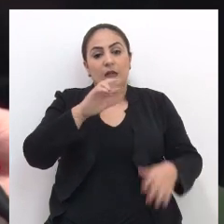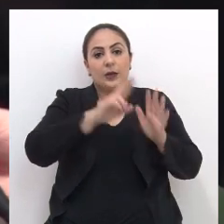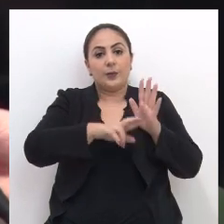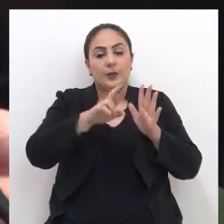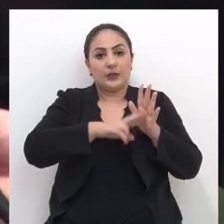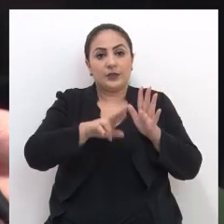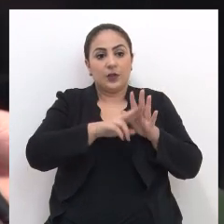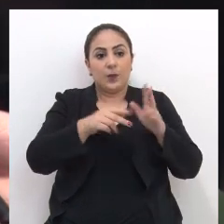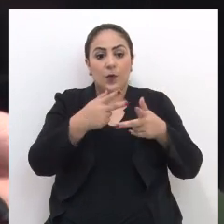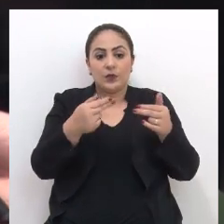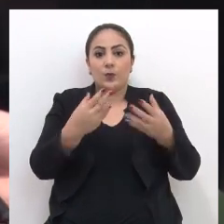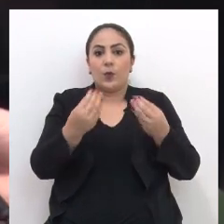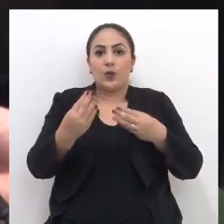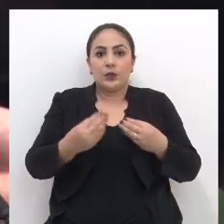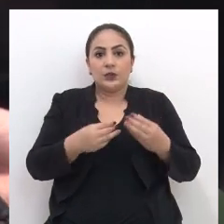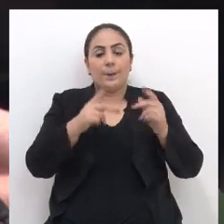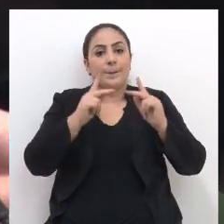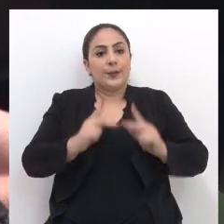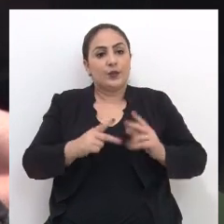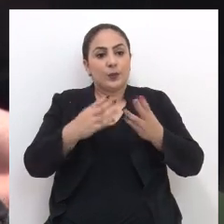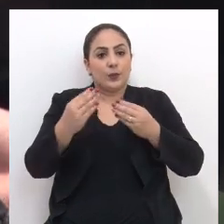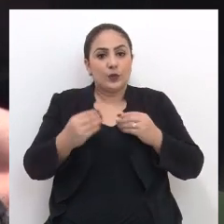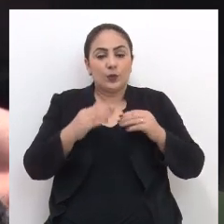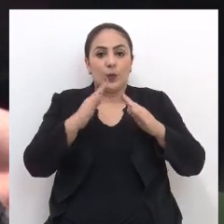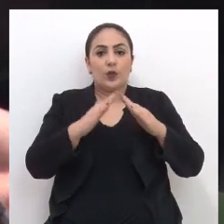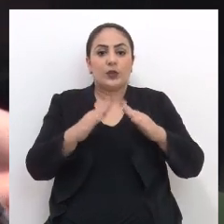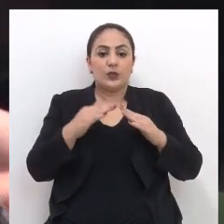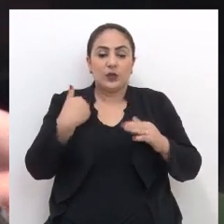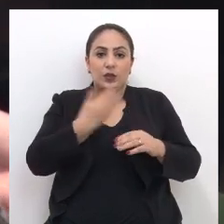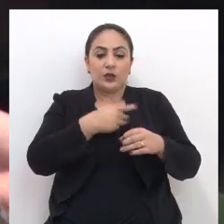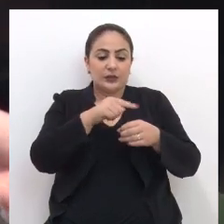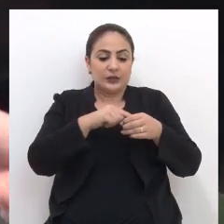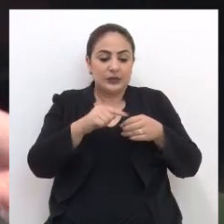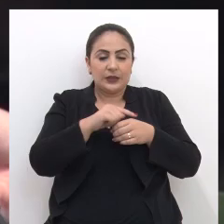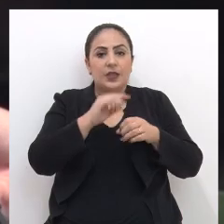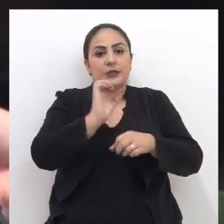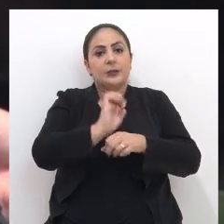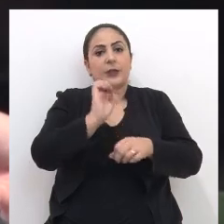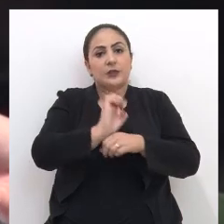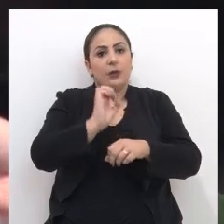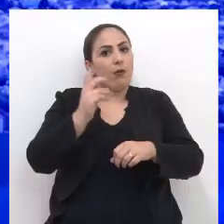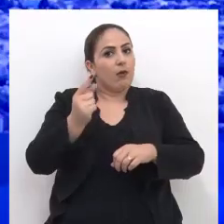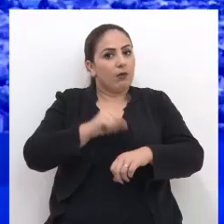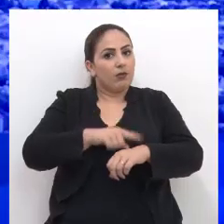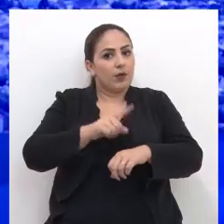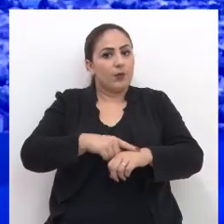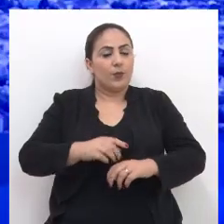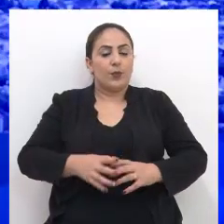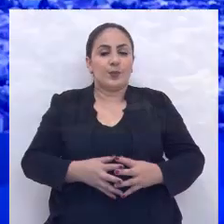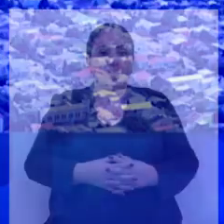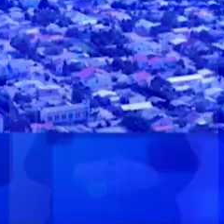algo que muitas pessoas, muitos moradores da nossa cidade aguardam há muito tempo.